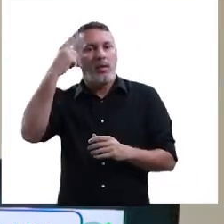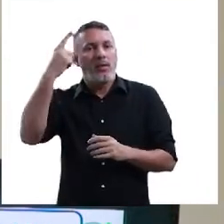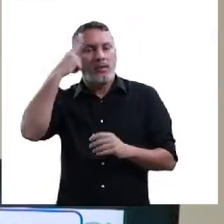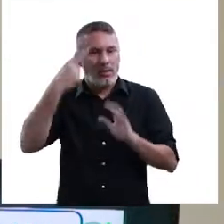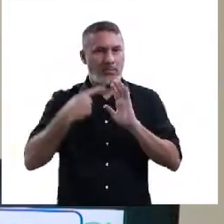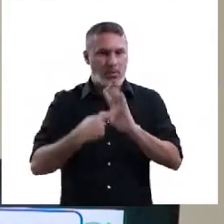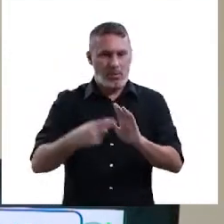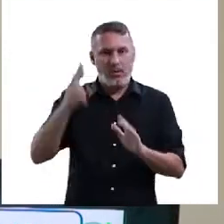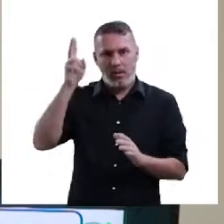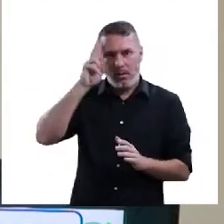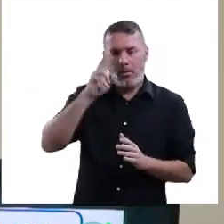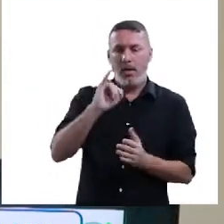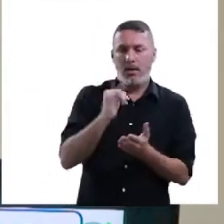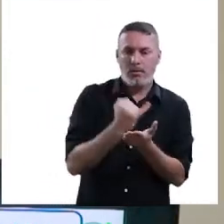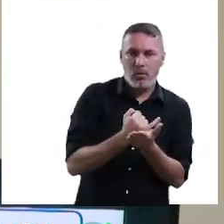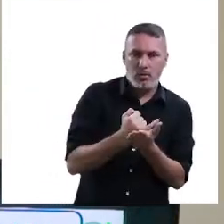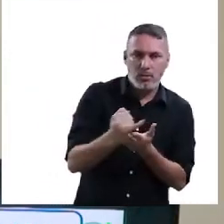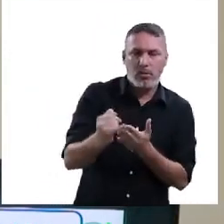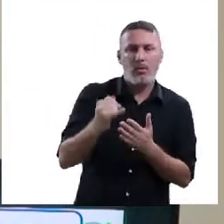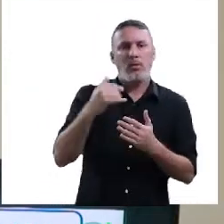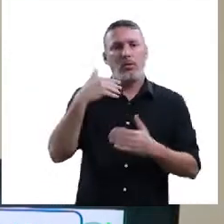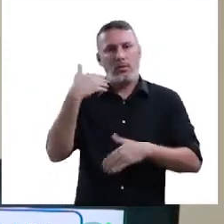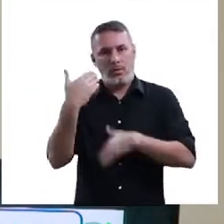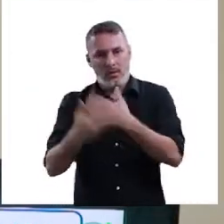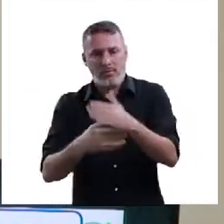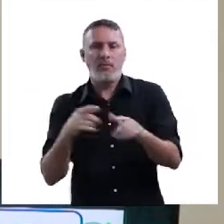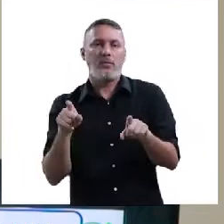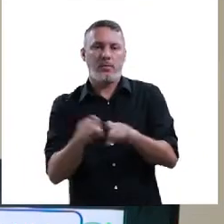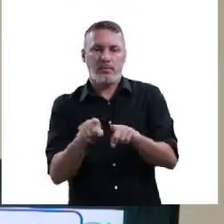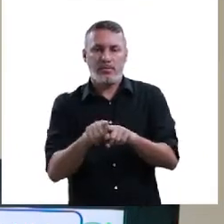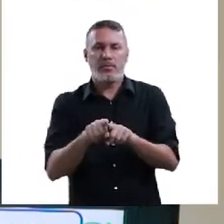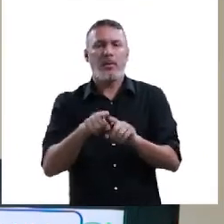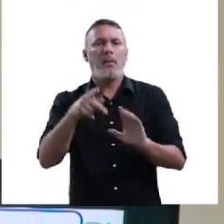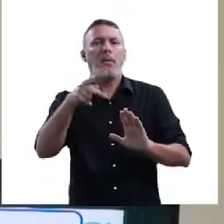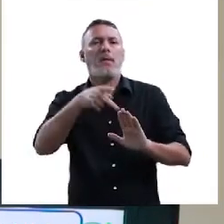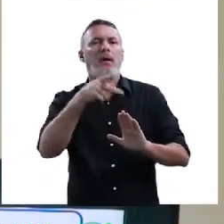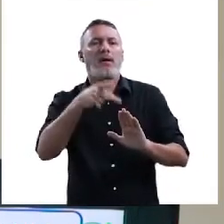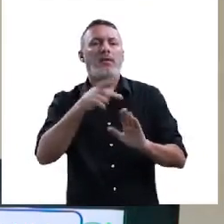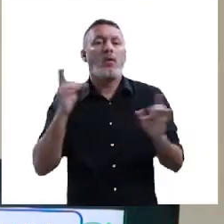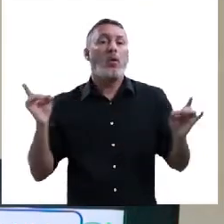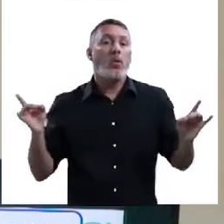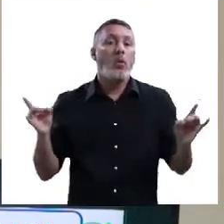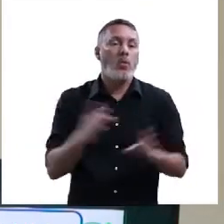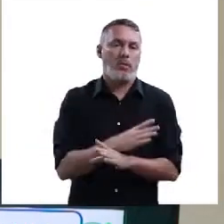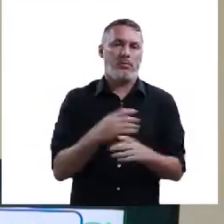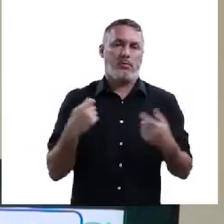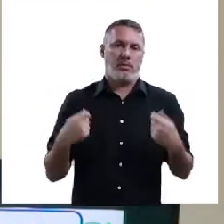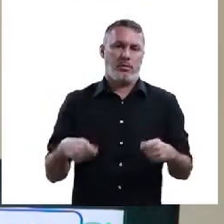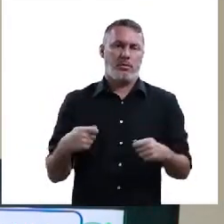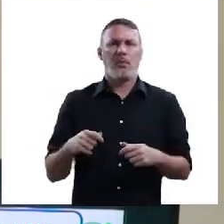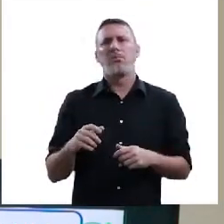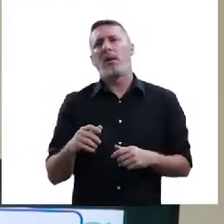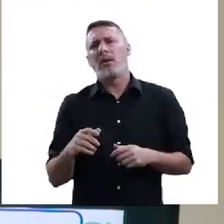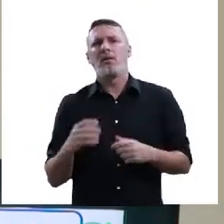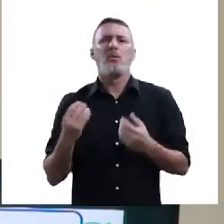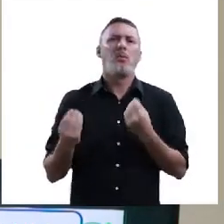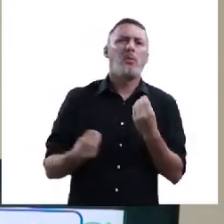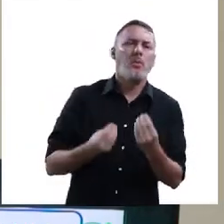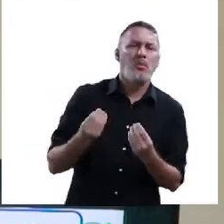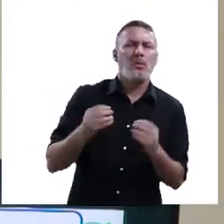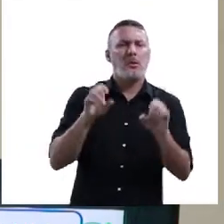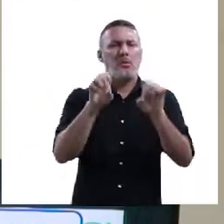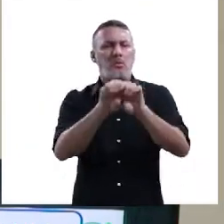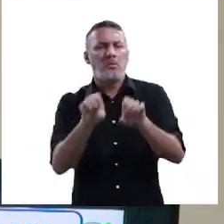que você apresentou na introdução, como também no desenvolvimento. O parágrafo da conclusão precisa ser completo.